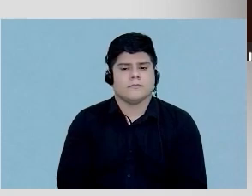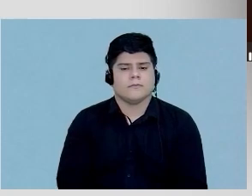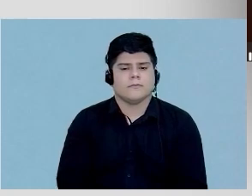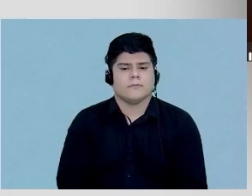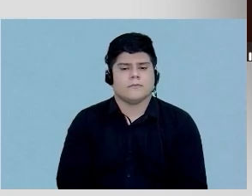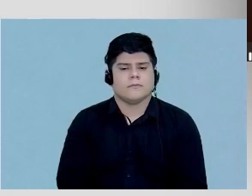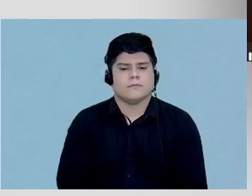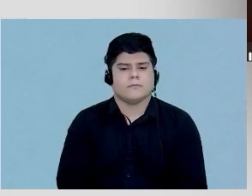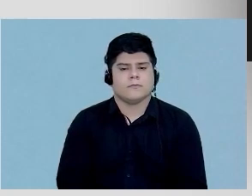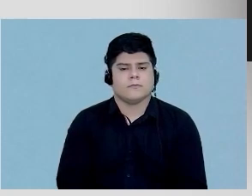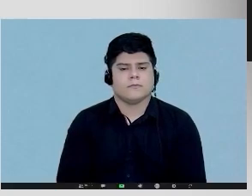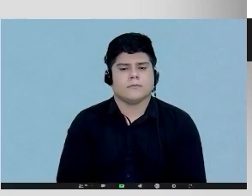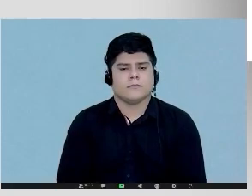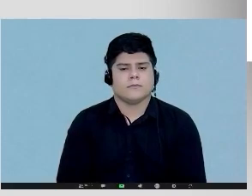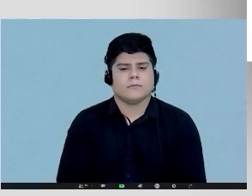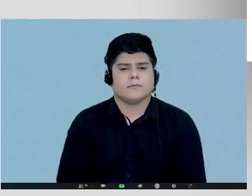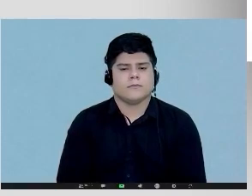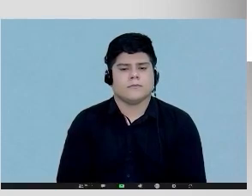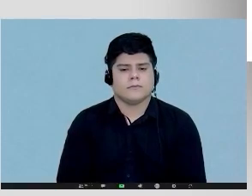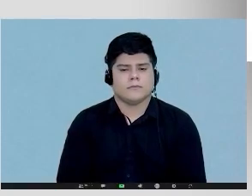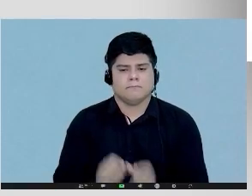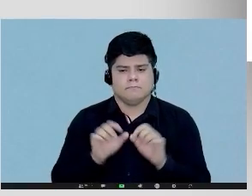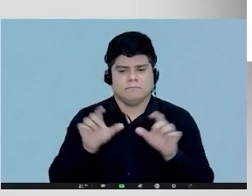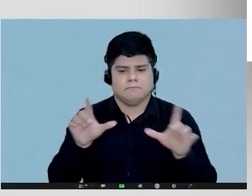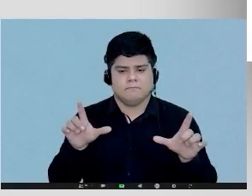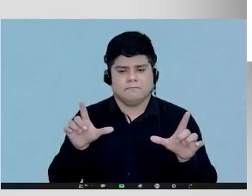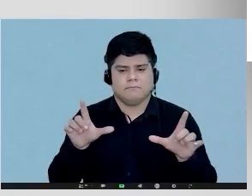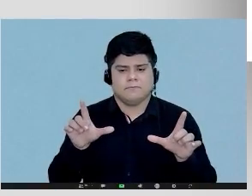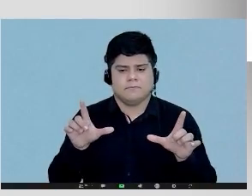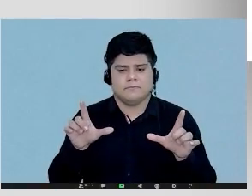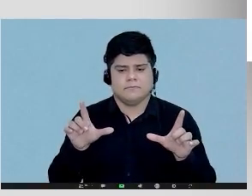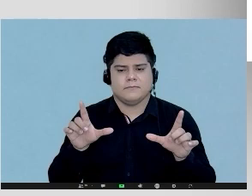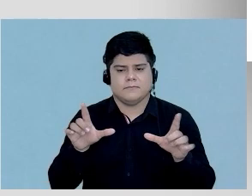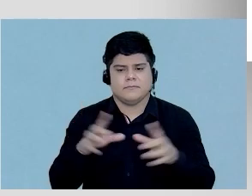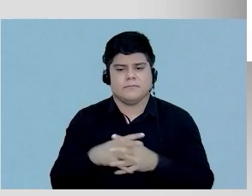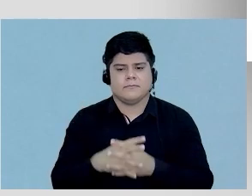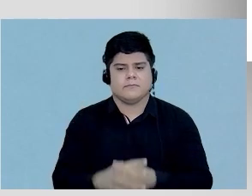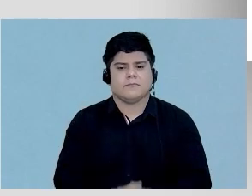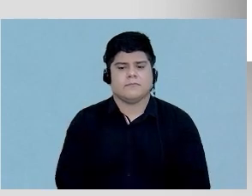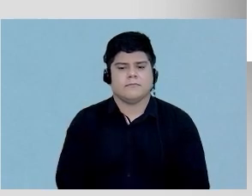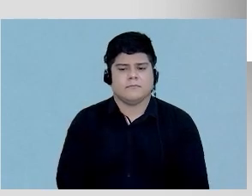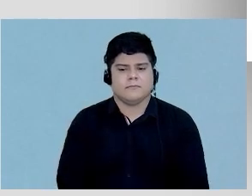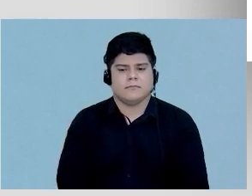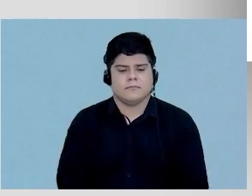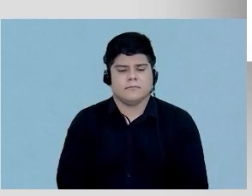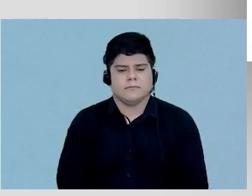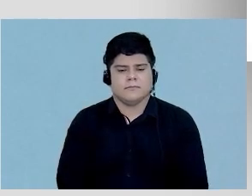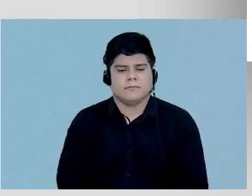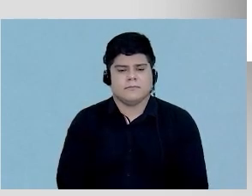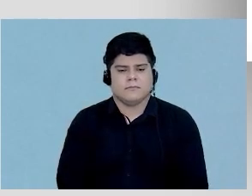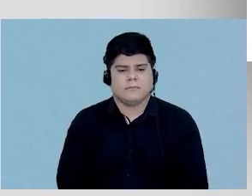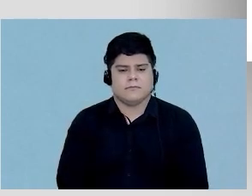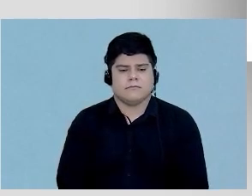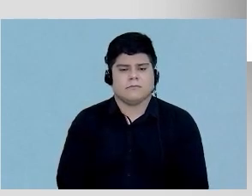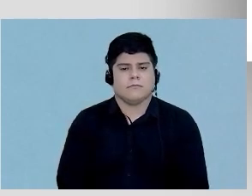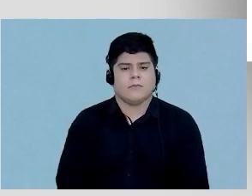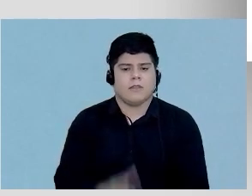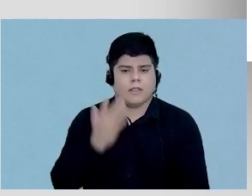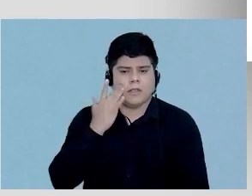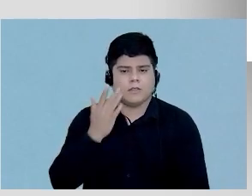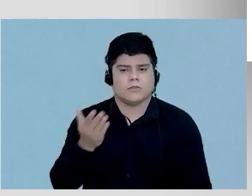Tela 2, compartilhar. Deixa eu ver lá. Acho que agora deve estar na apresentação.